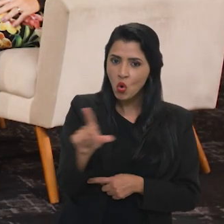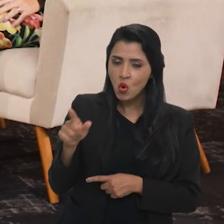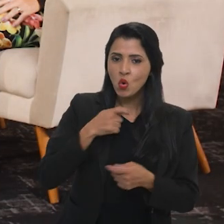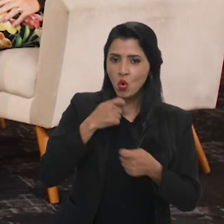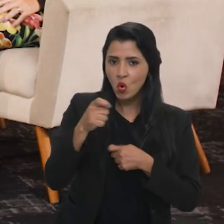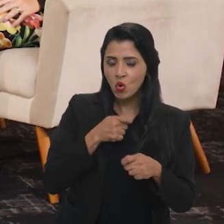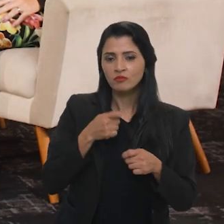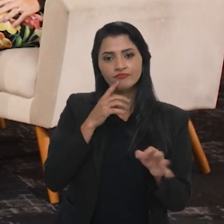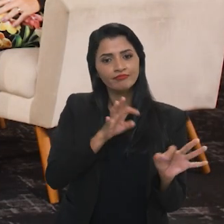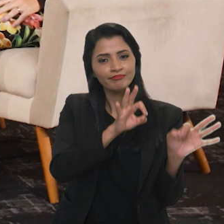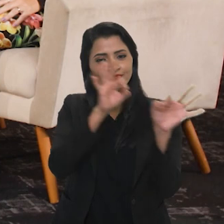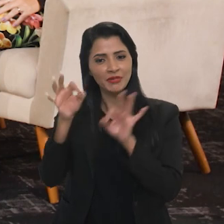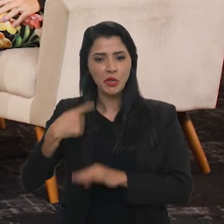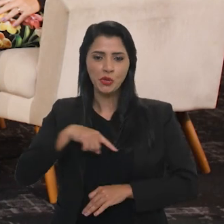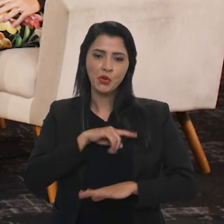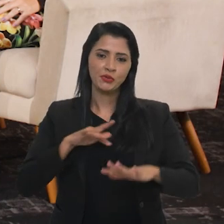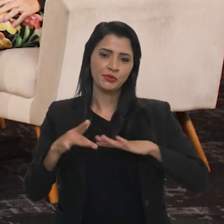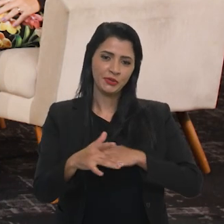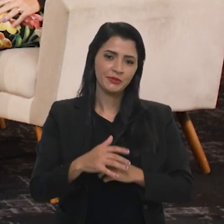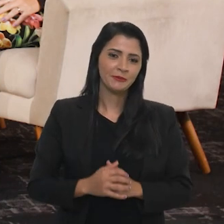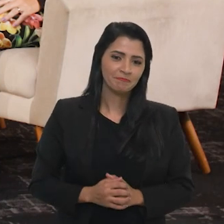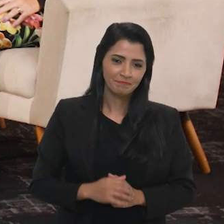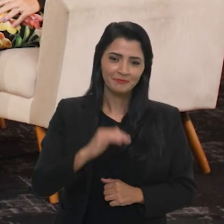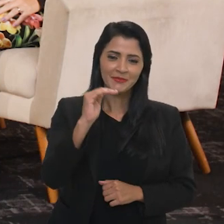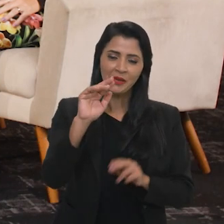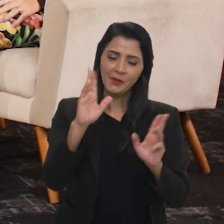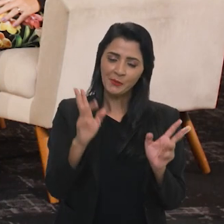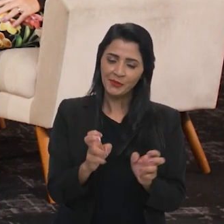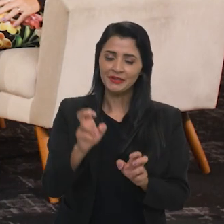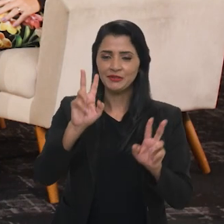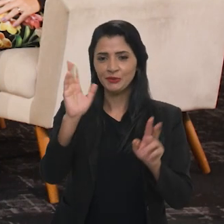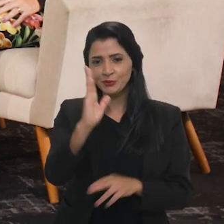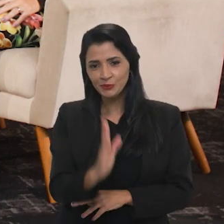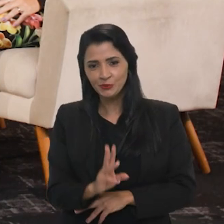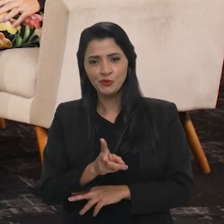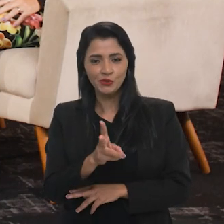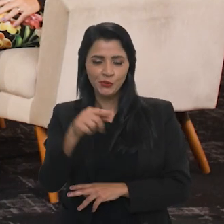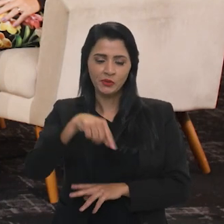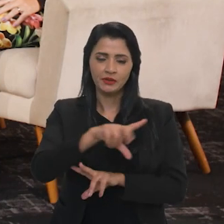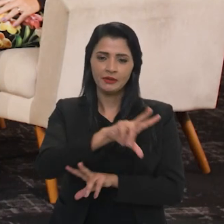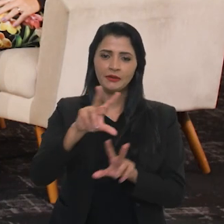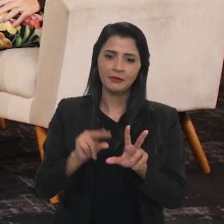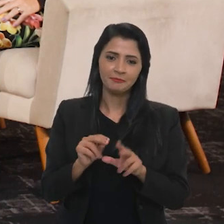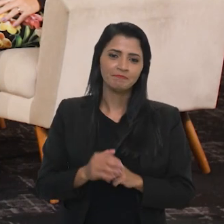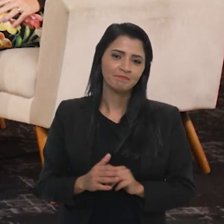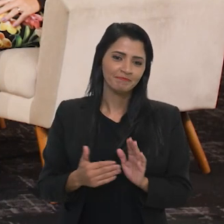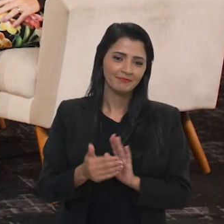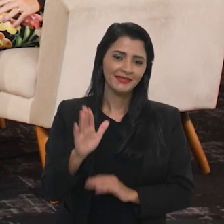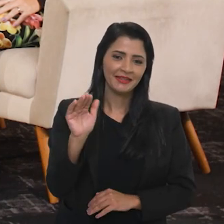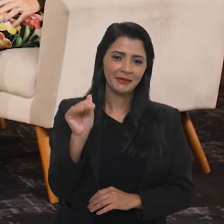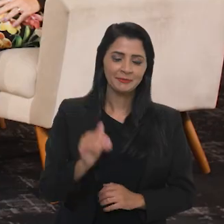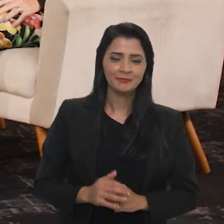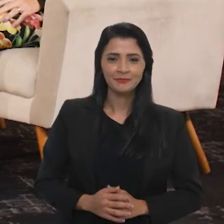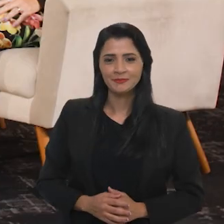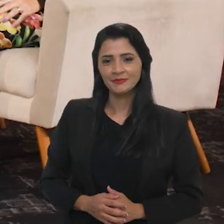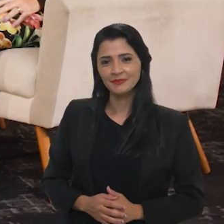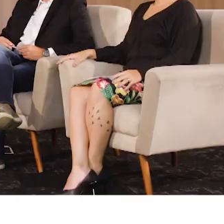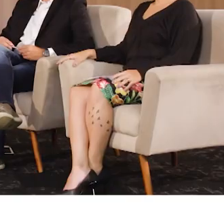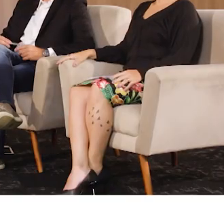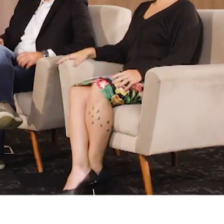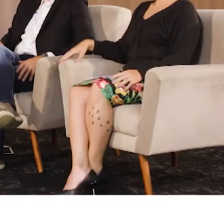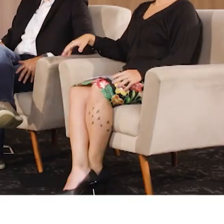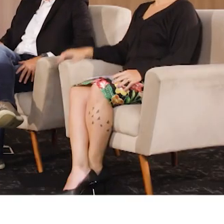entrevistas, é só acompanhar as nossas redes sociais. E o Brasil continua em pauta aqui na TV Brasil. Até o próximo programa.